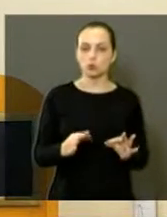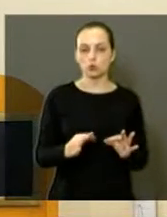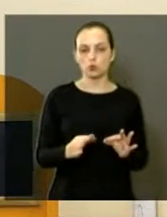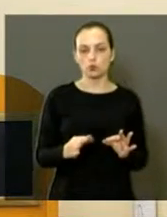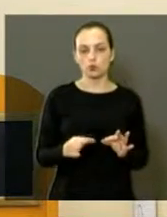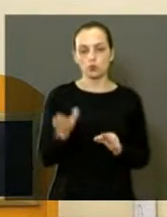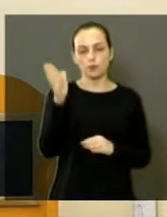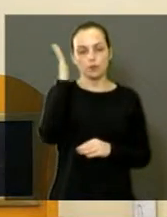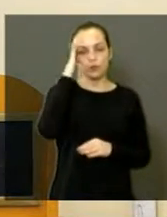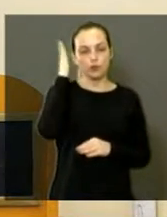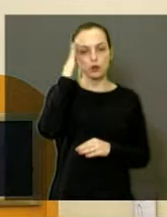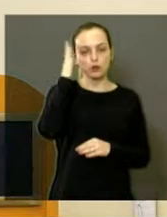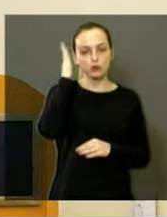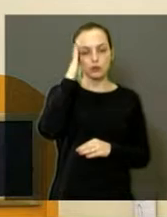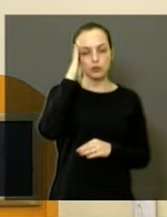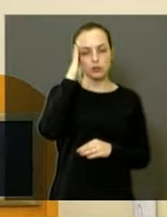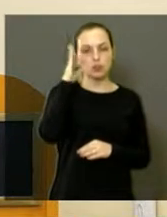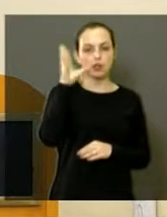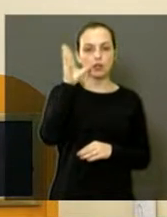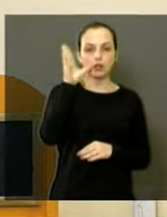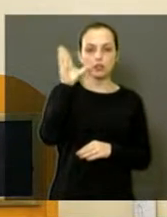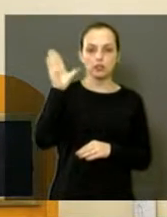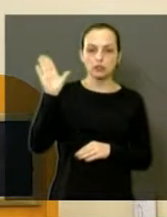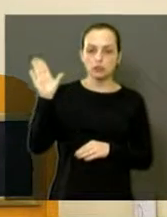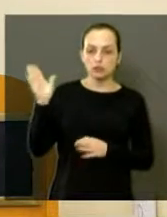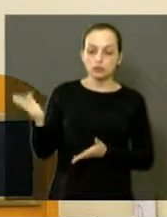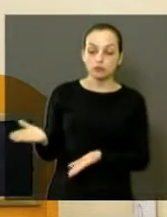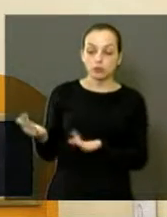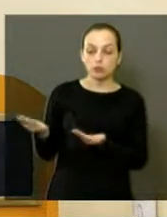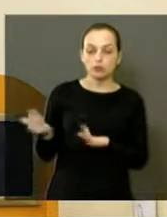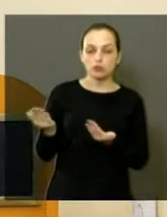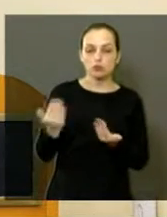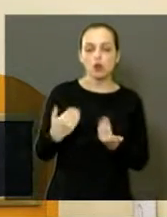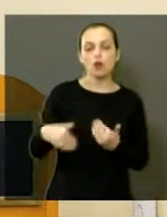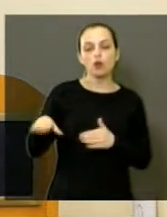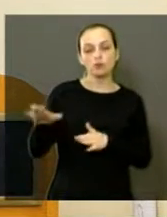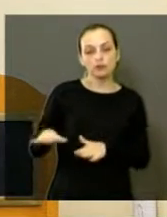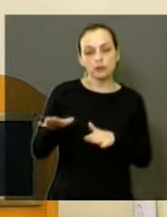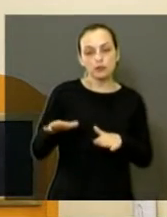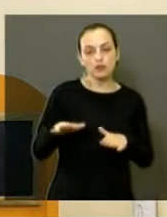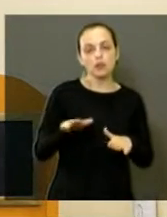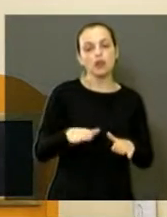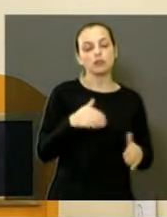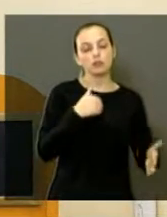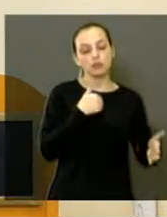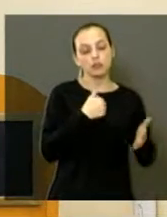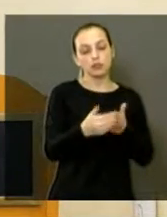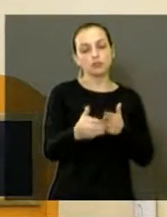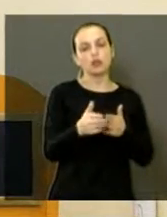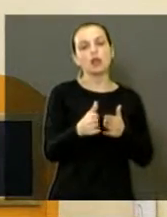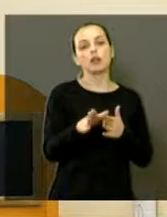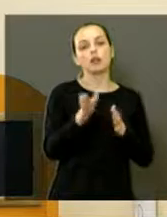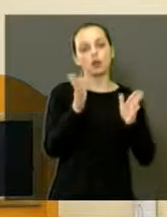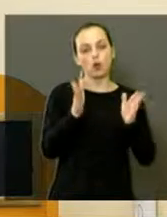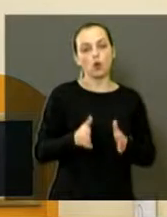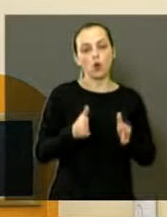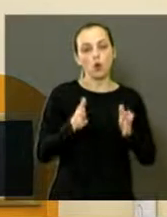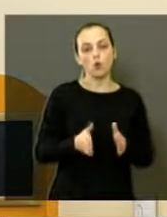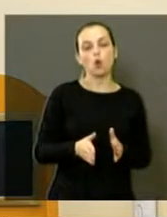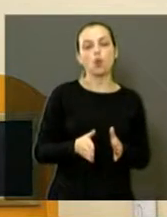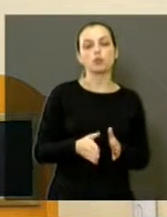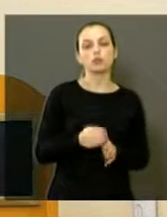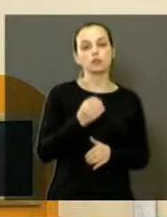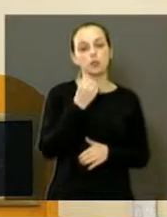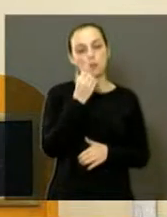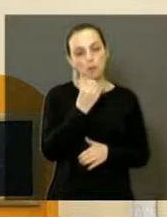muitos daqueles jovens já saíram e estão hoje recuperados graças ao trabalho que eles têm